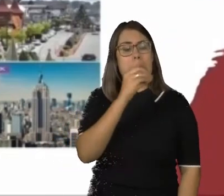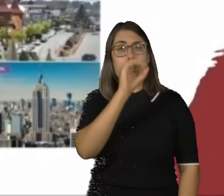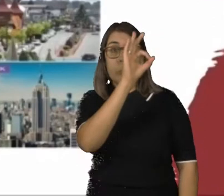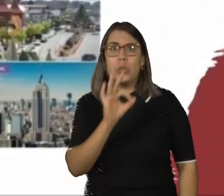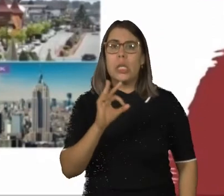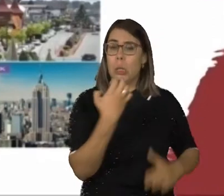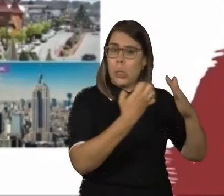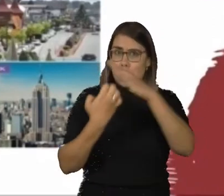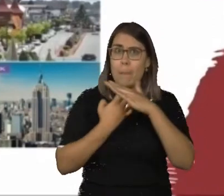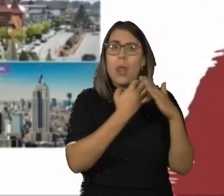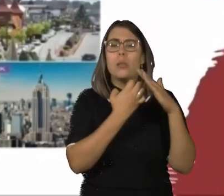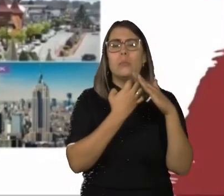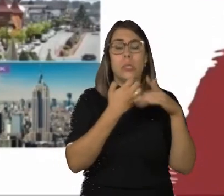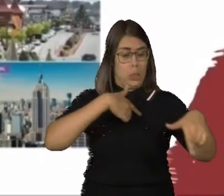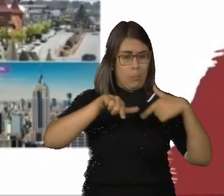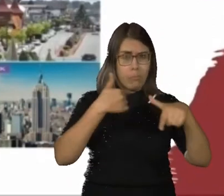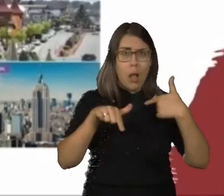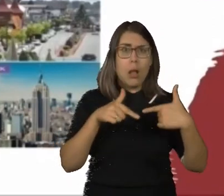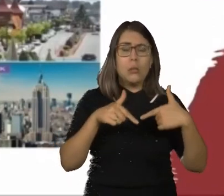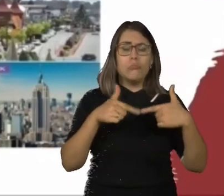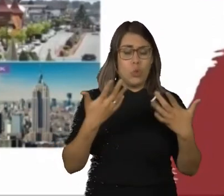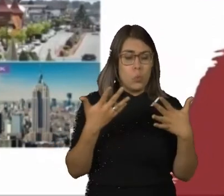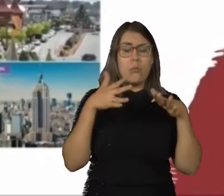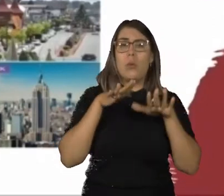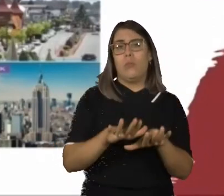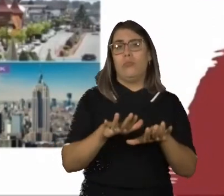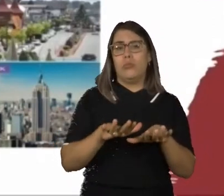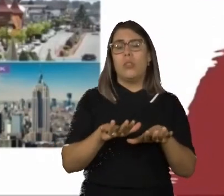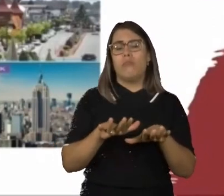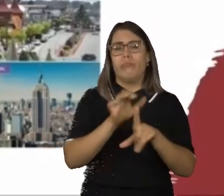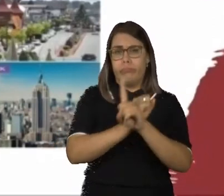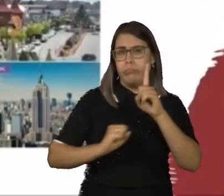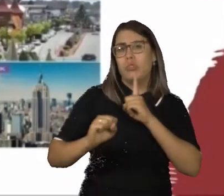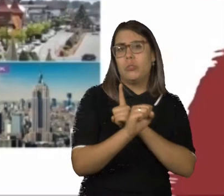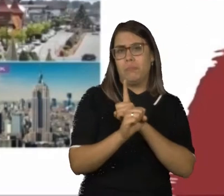das empresas trabalham com colaboradores que têm inclusão social.